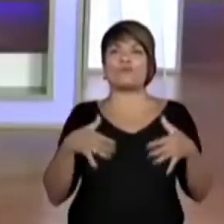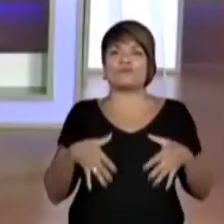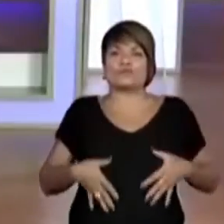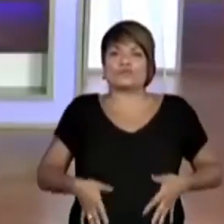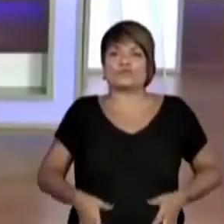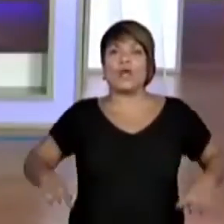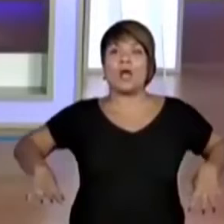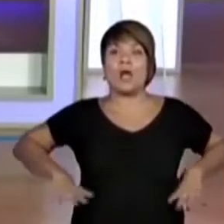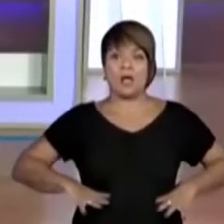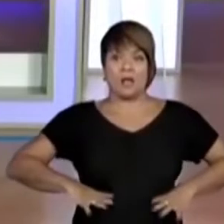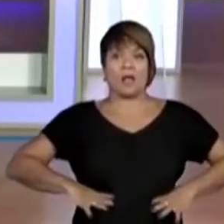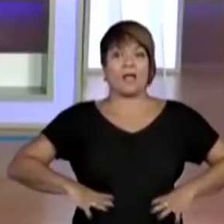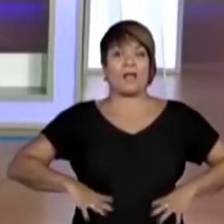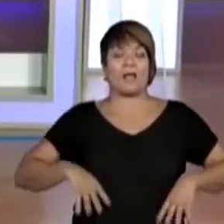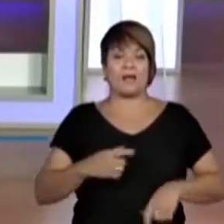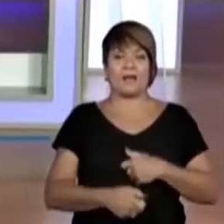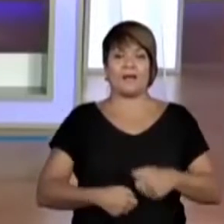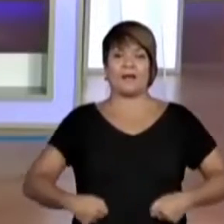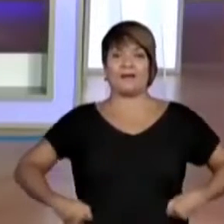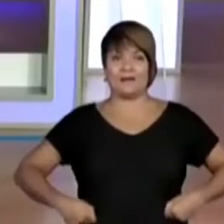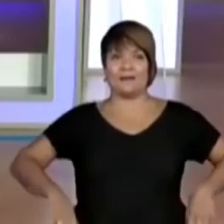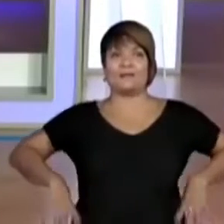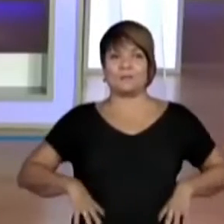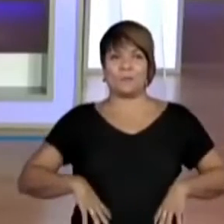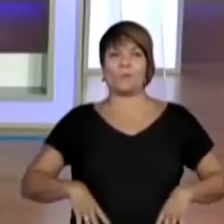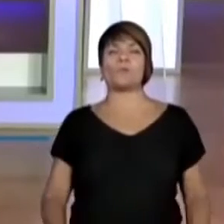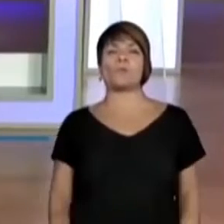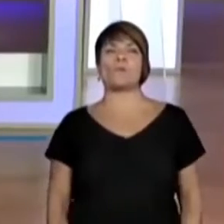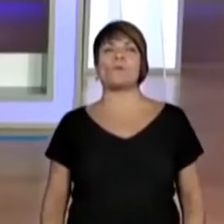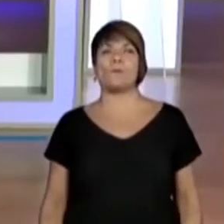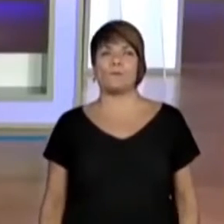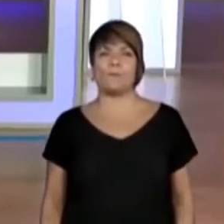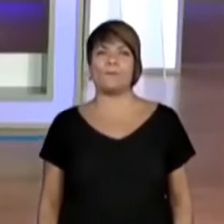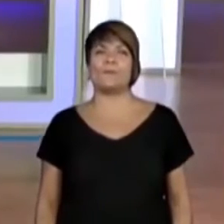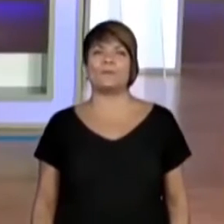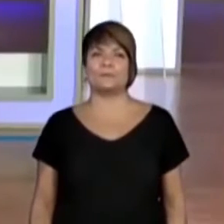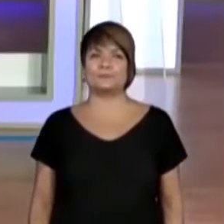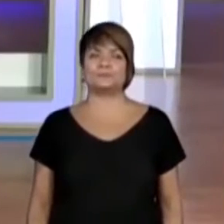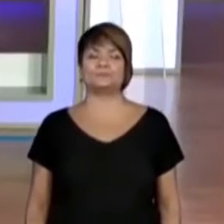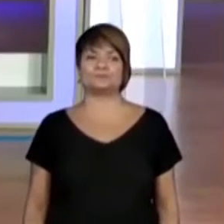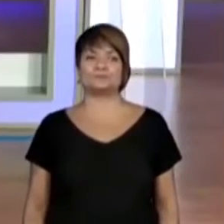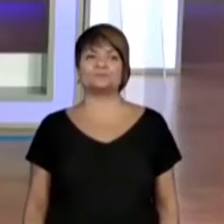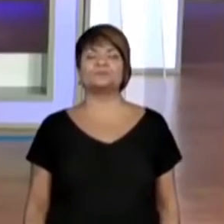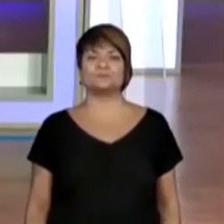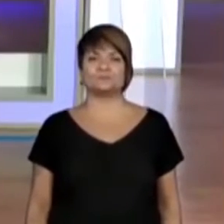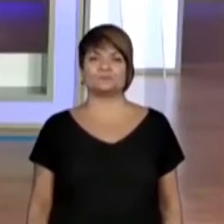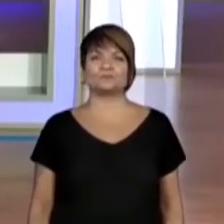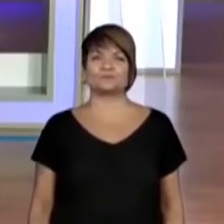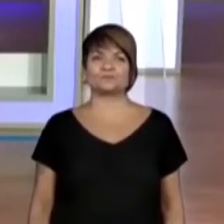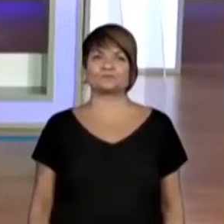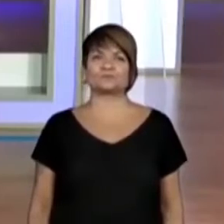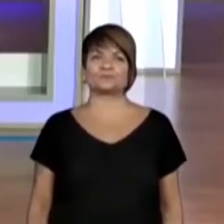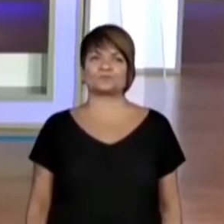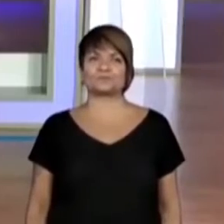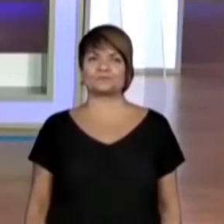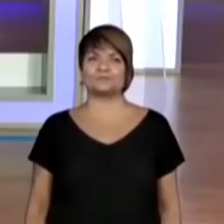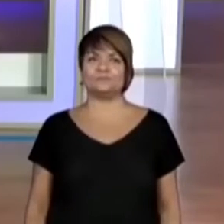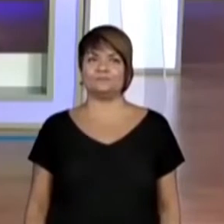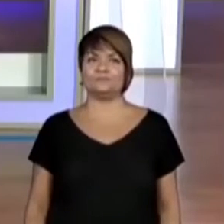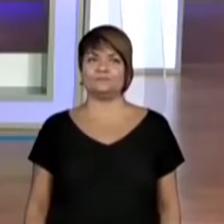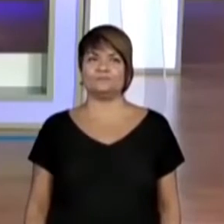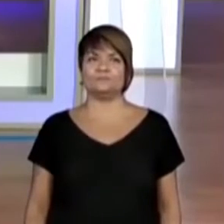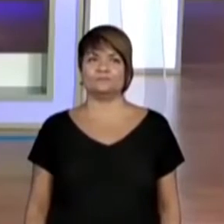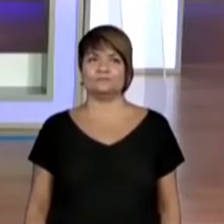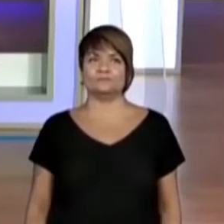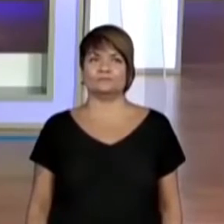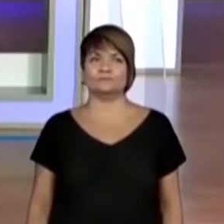um cinto na... Ah, sim. Então, põe os bracinhos para cima. Isso. Arruma o vestidinho. Pega